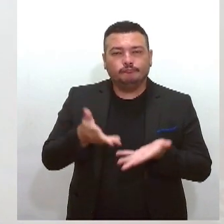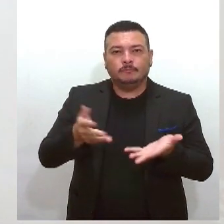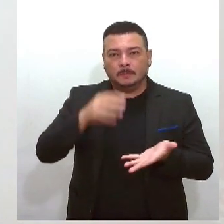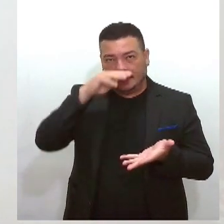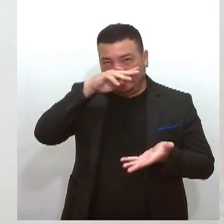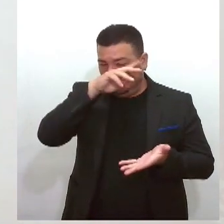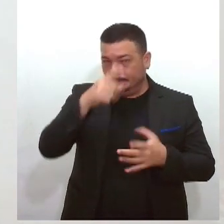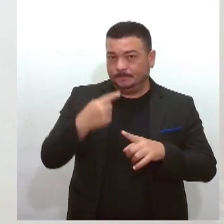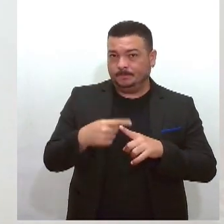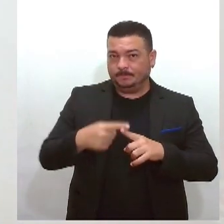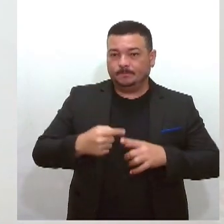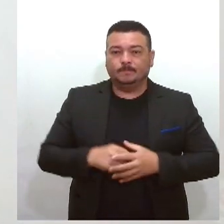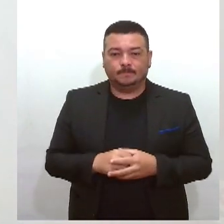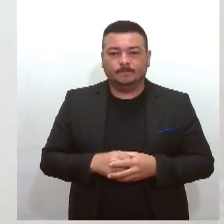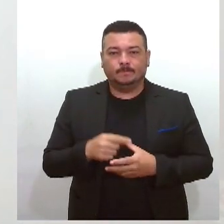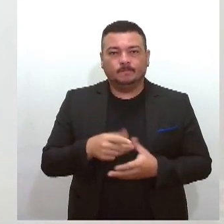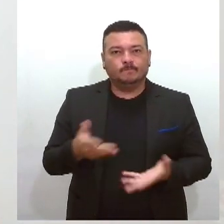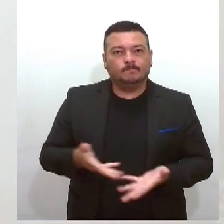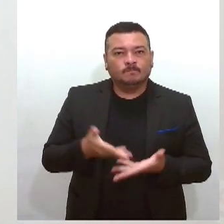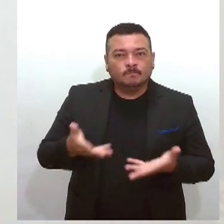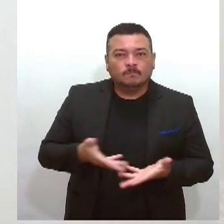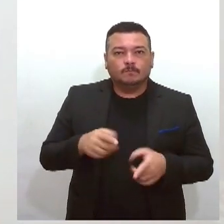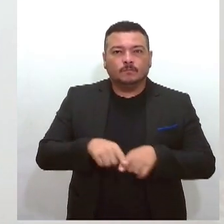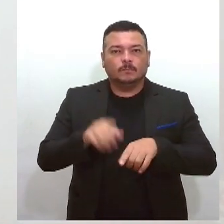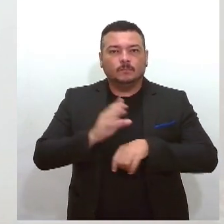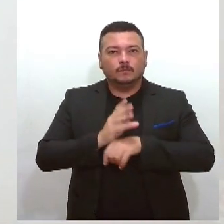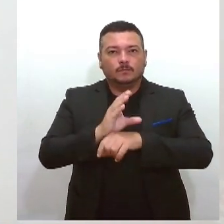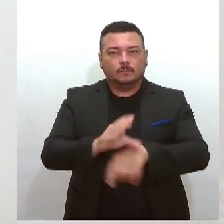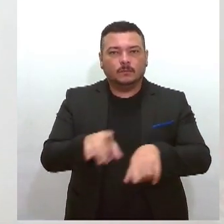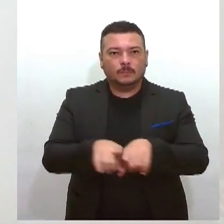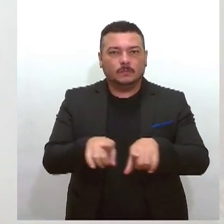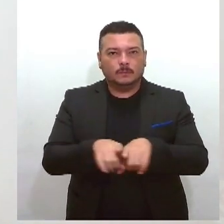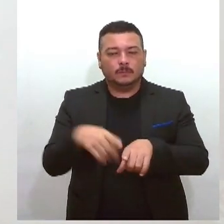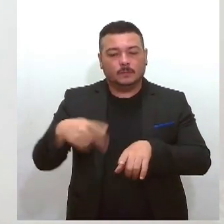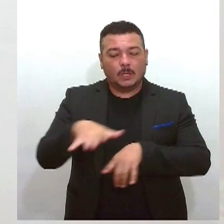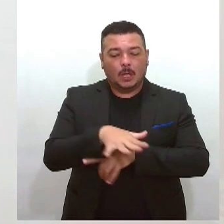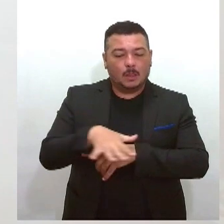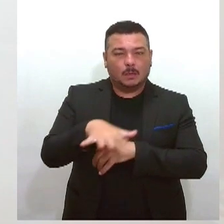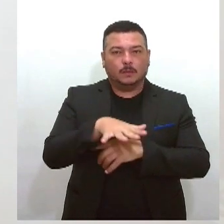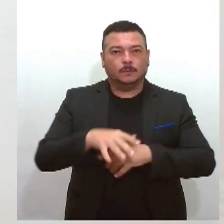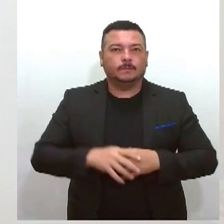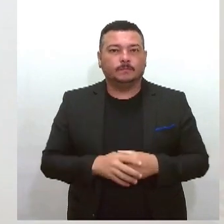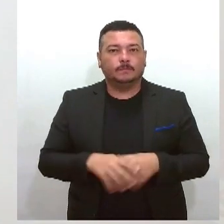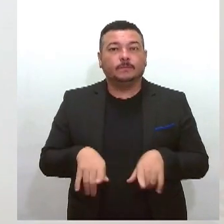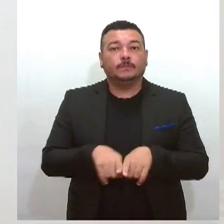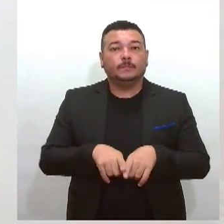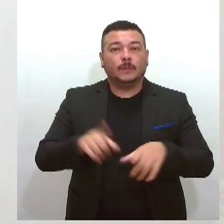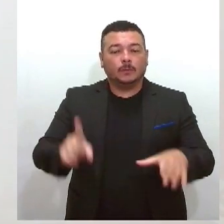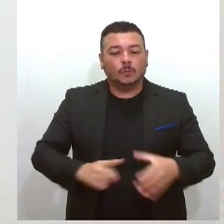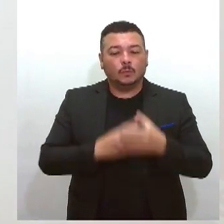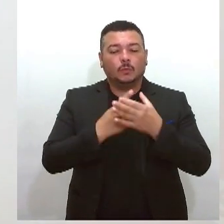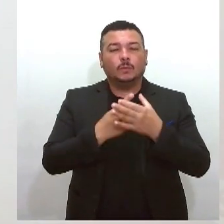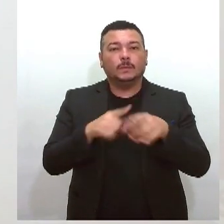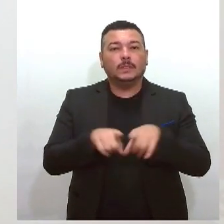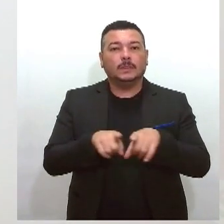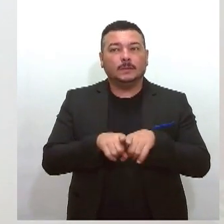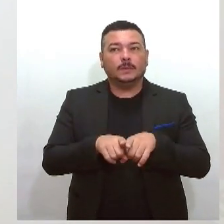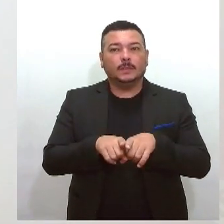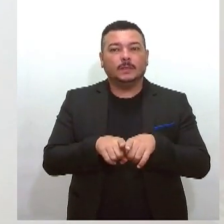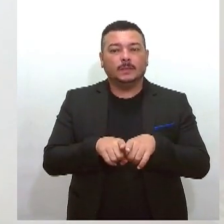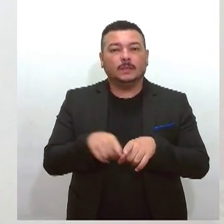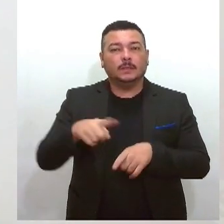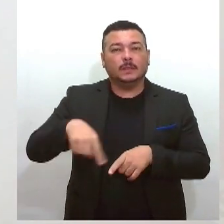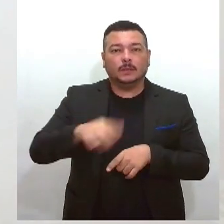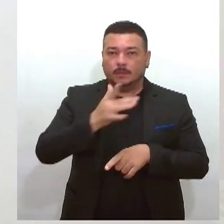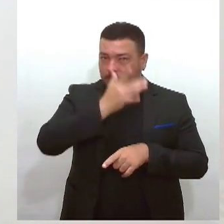A ele produzir, a ele entregar na região dele mesmo e ainda o acolhimento também desses beneficiários, que são